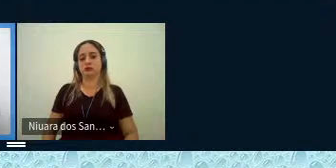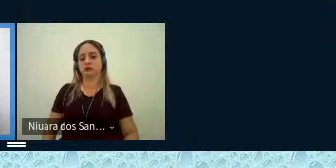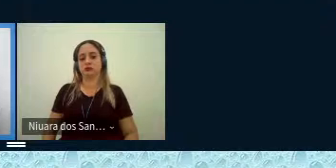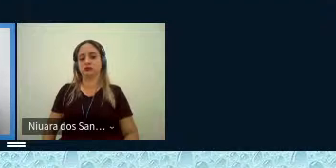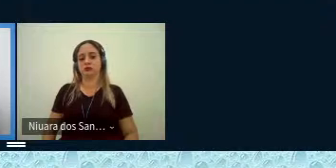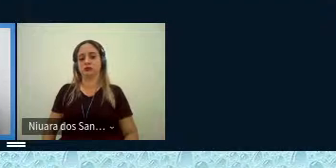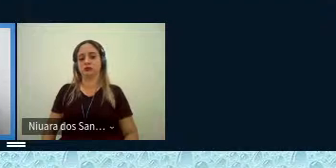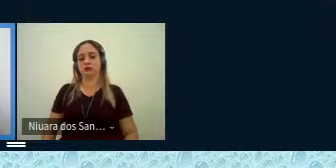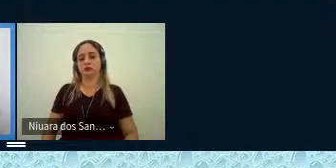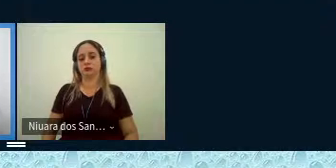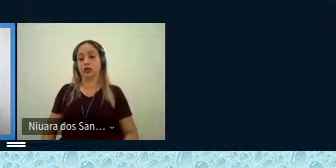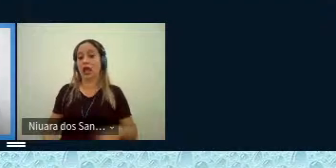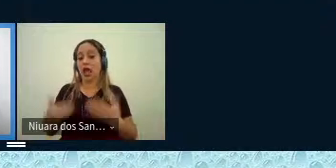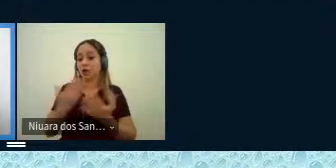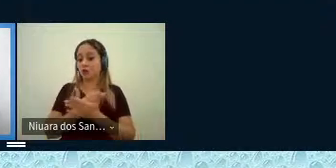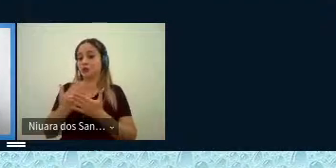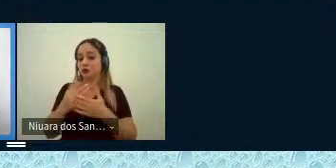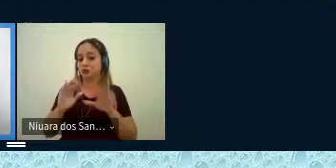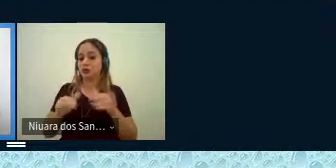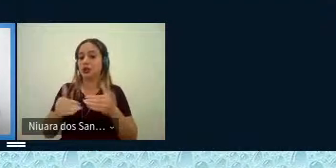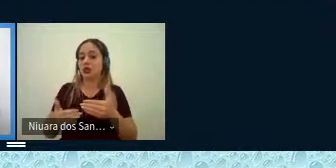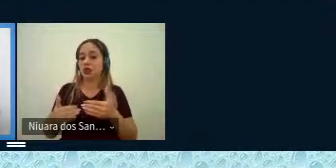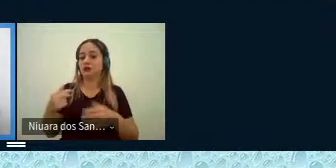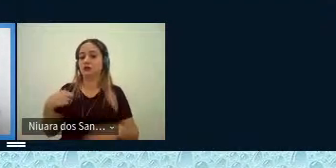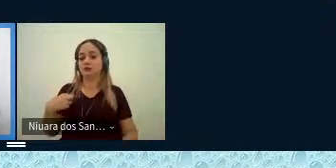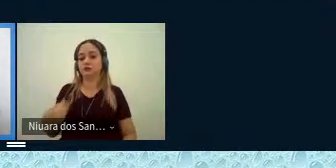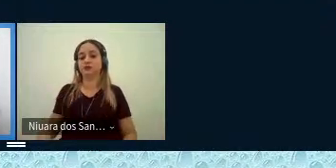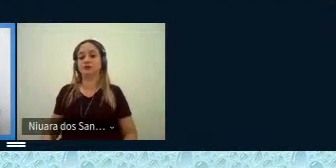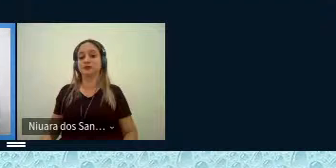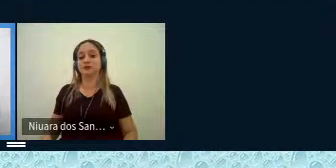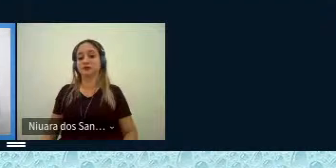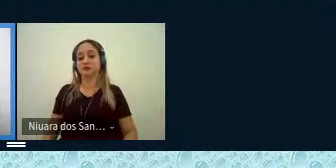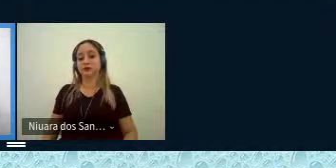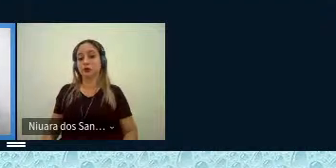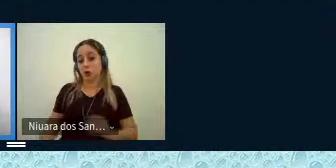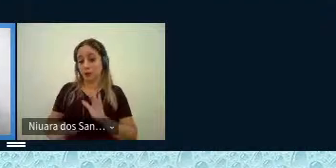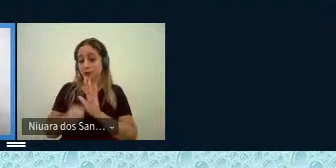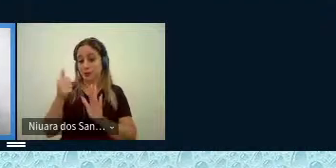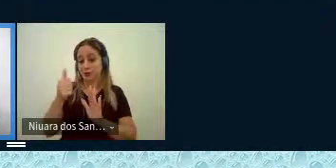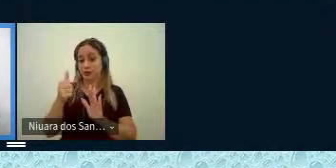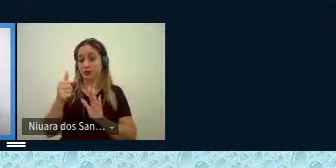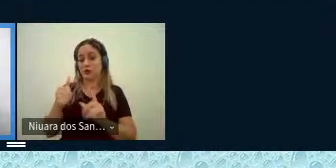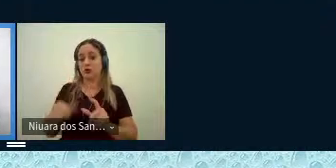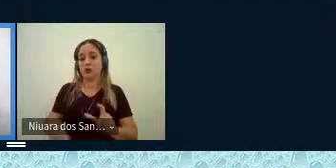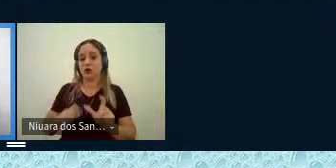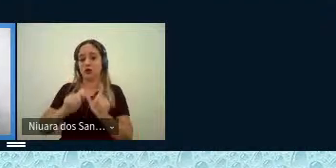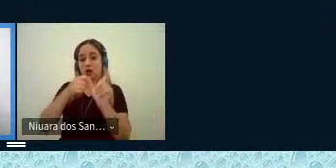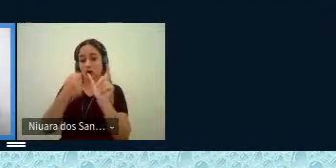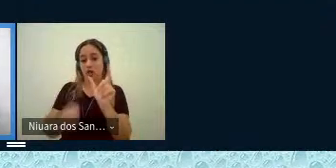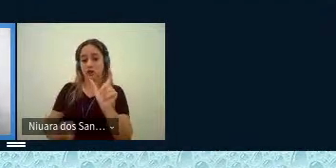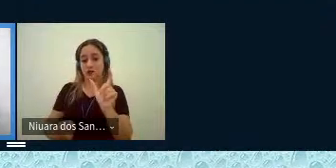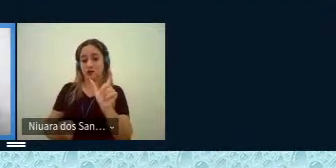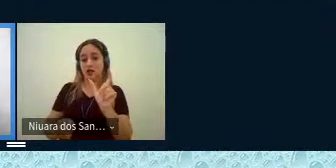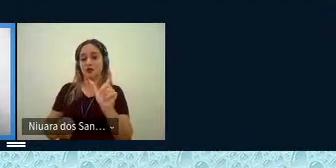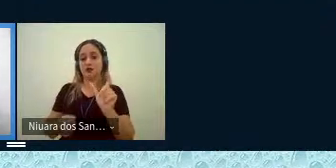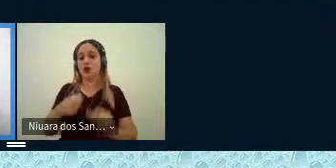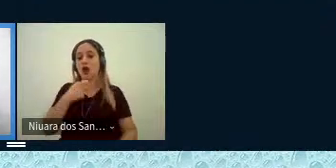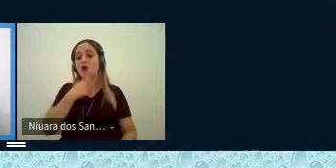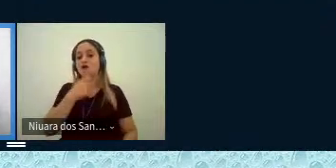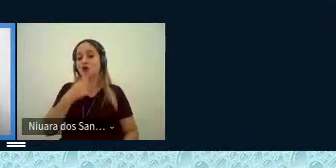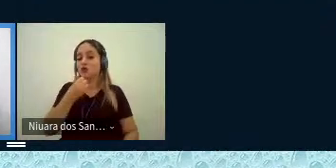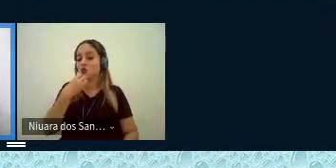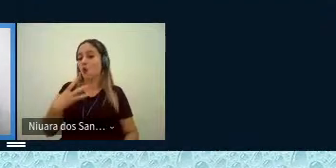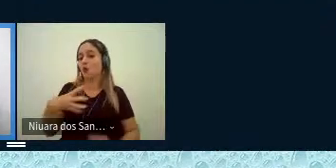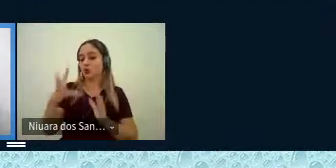E aí surgiu então o glossário o primeiro a primeira ideia da tese que era o glossário das vozes que contam na